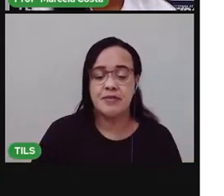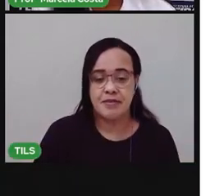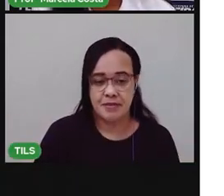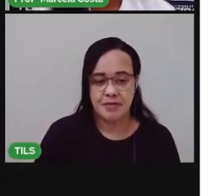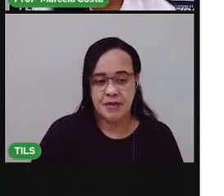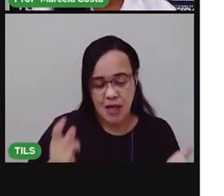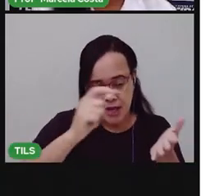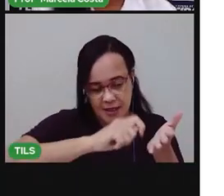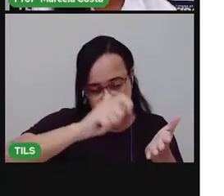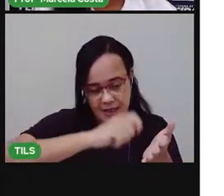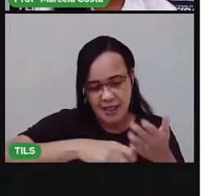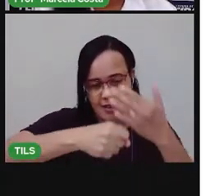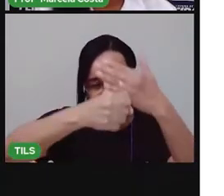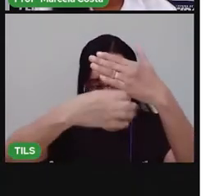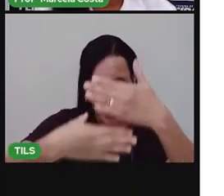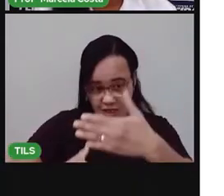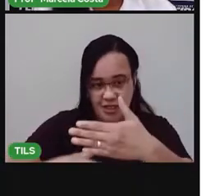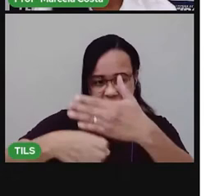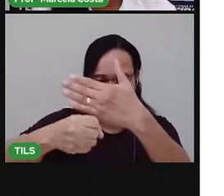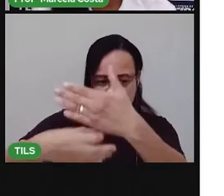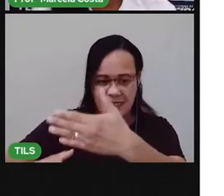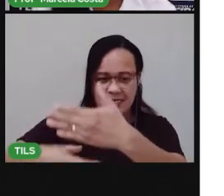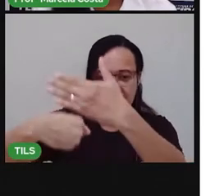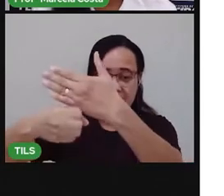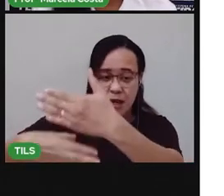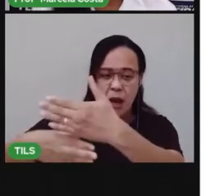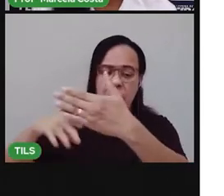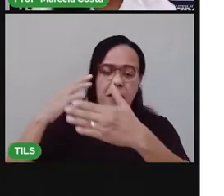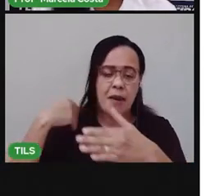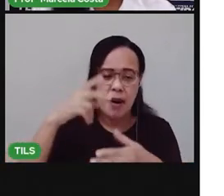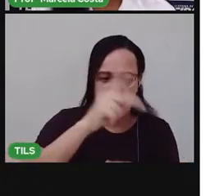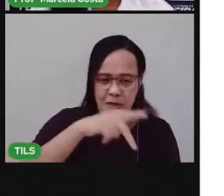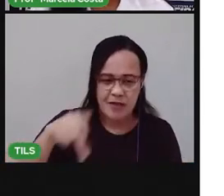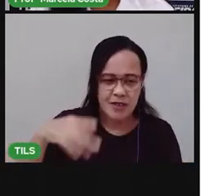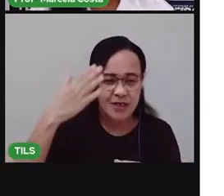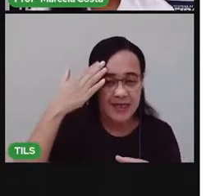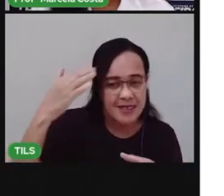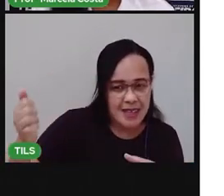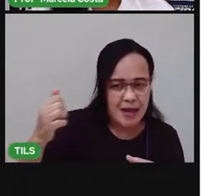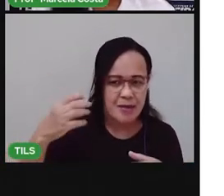Escreva aí no chat pra saber qual é o som das letras que você tá ouvindo.